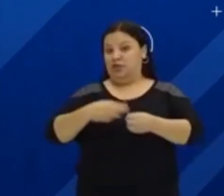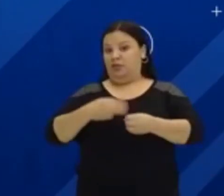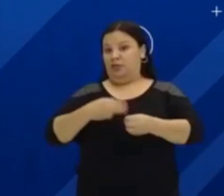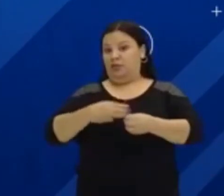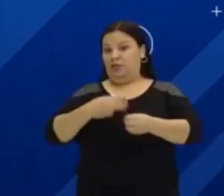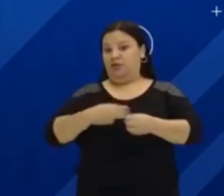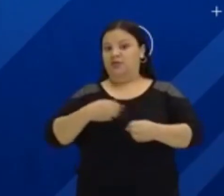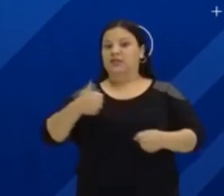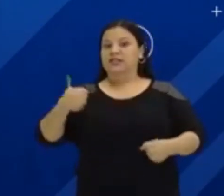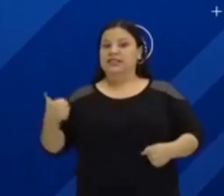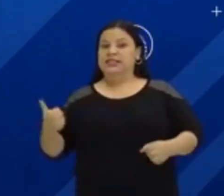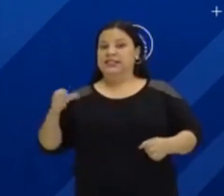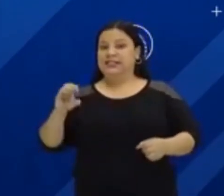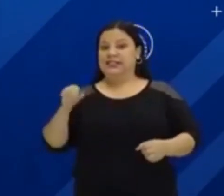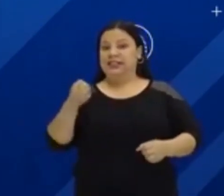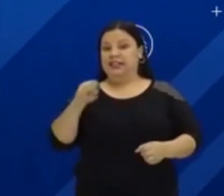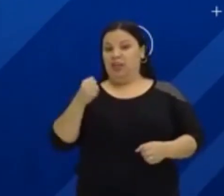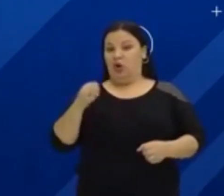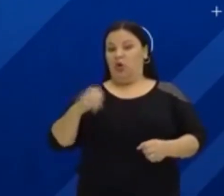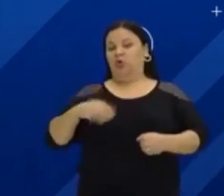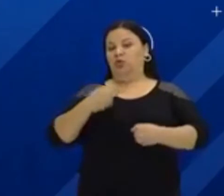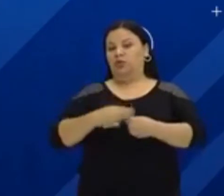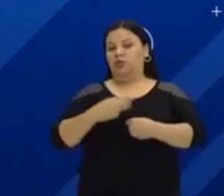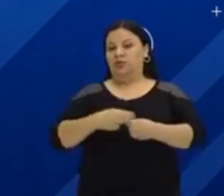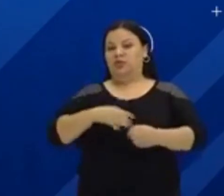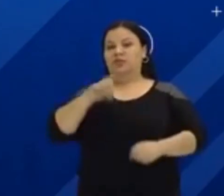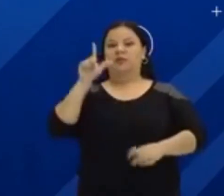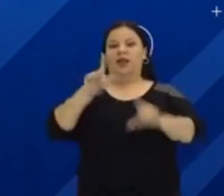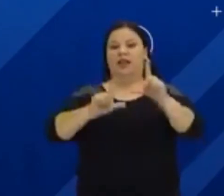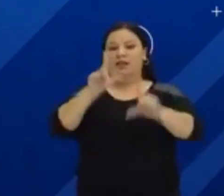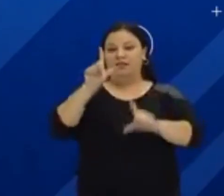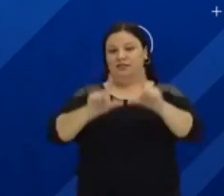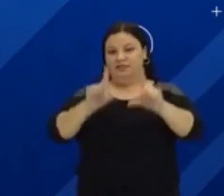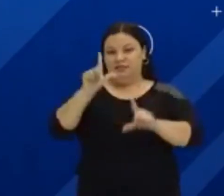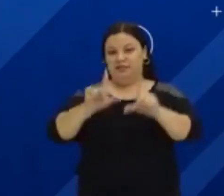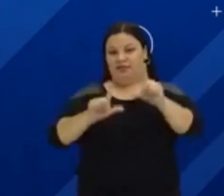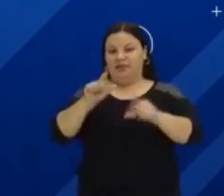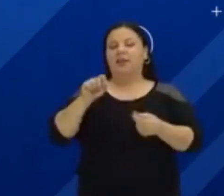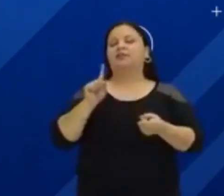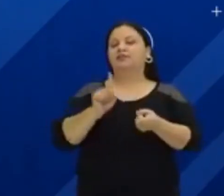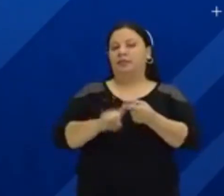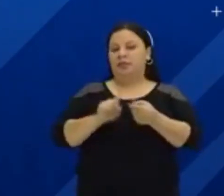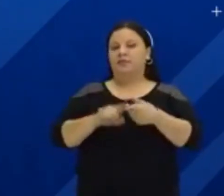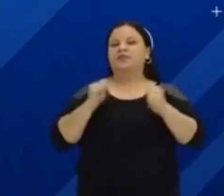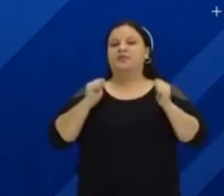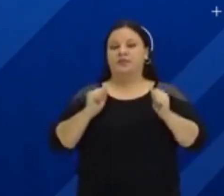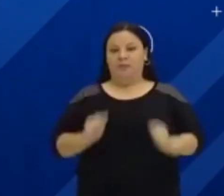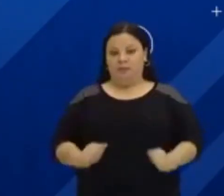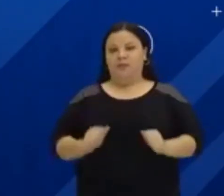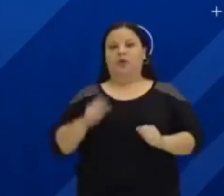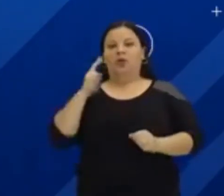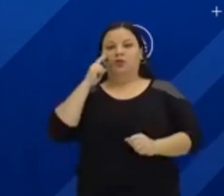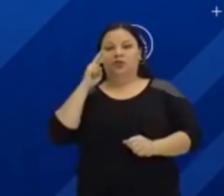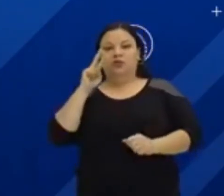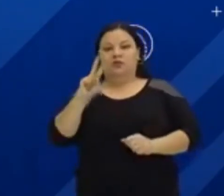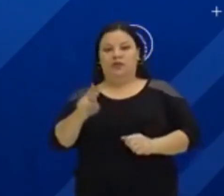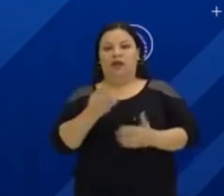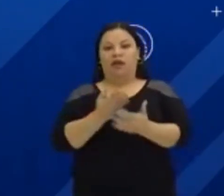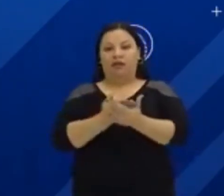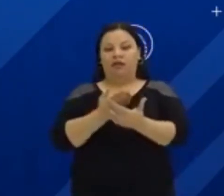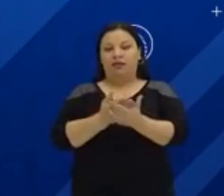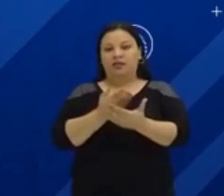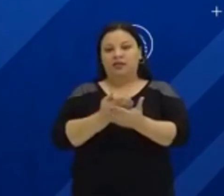de Comunicação. Mas se você quiser, você pode assistir pelo Portal Cultura, pelo YouTube, pela página do Facebook,